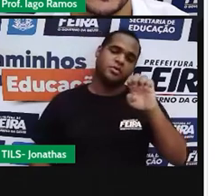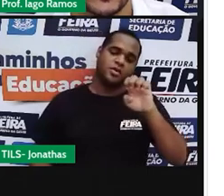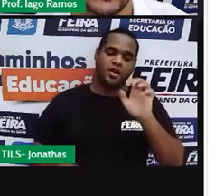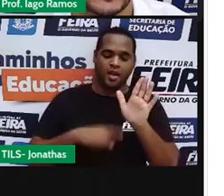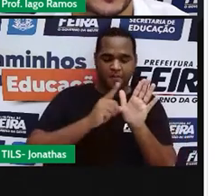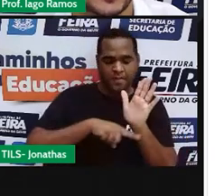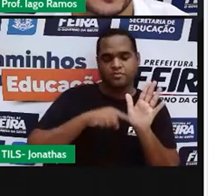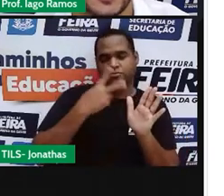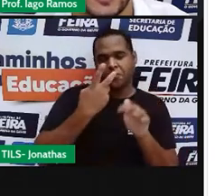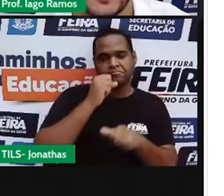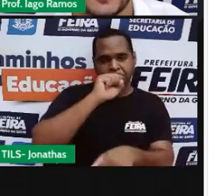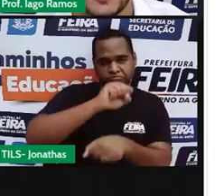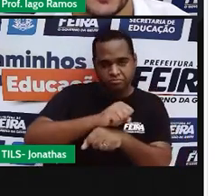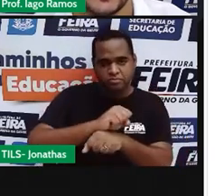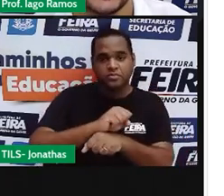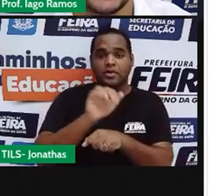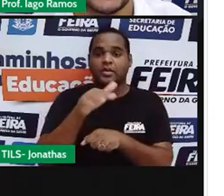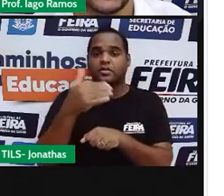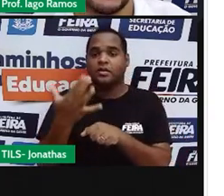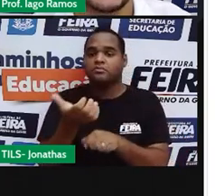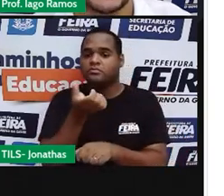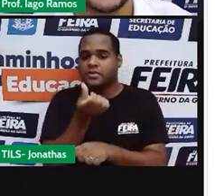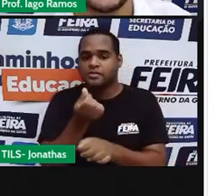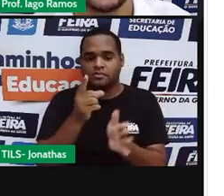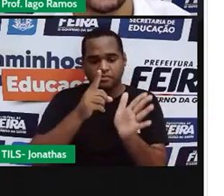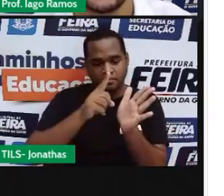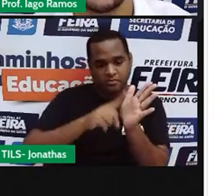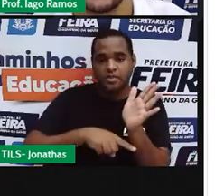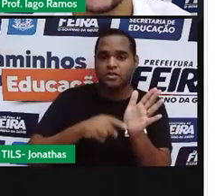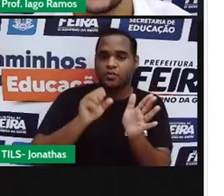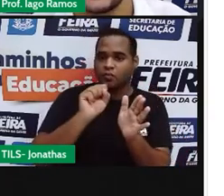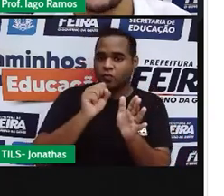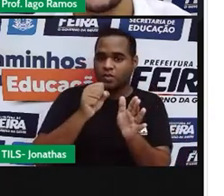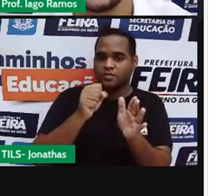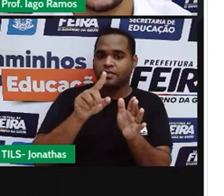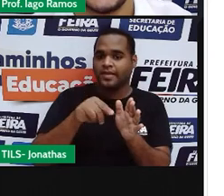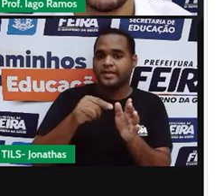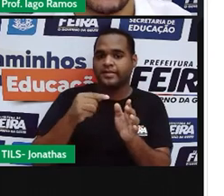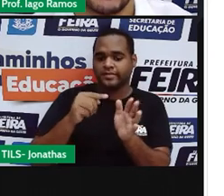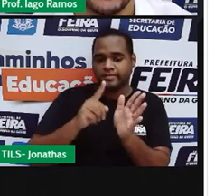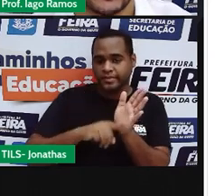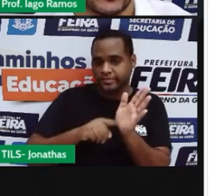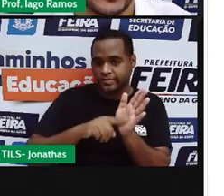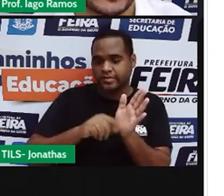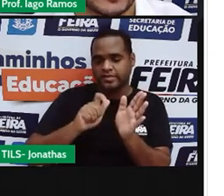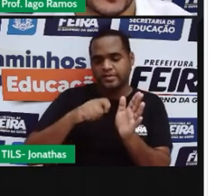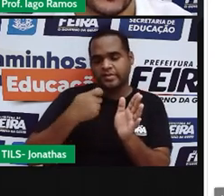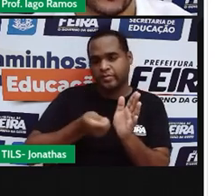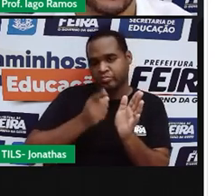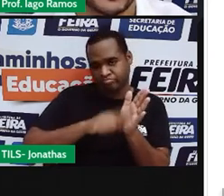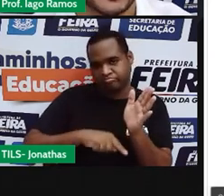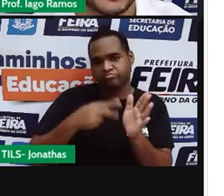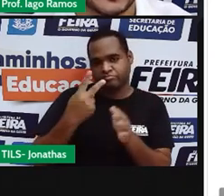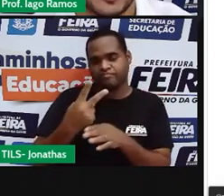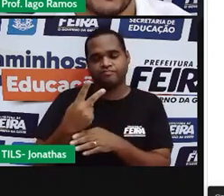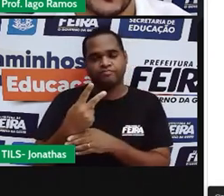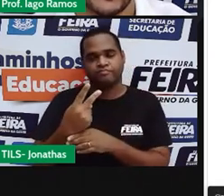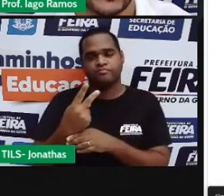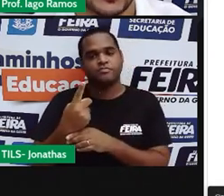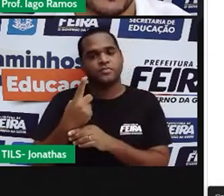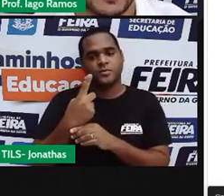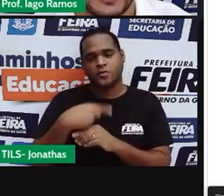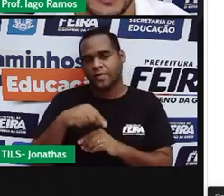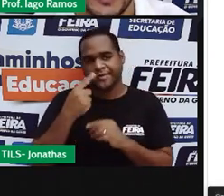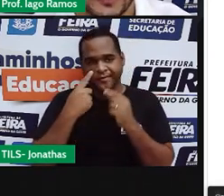menos 2. Ou seja, 6, subtraindo 8 positivo é igual a menos 2. Como a gente já